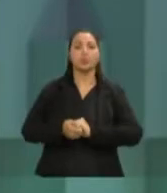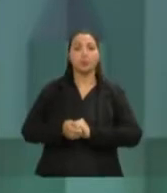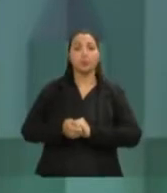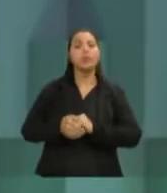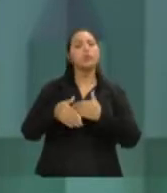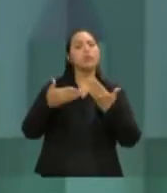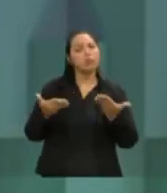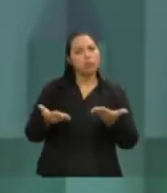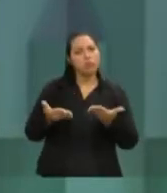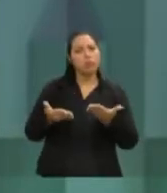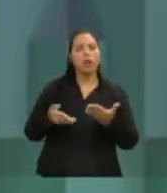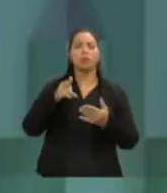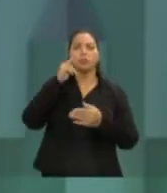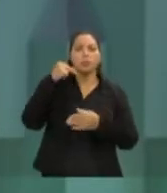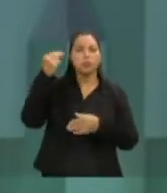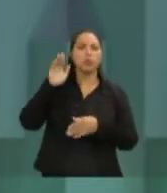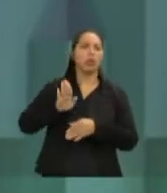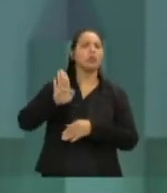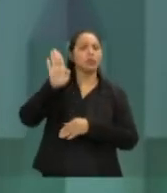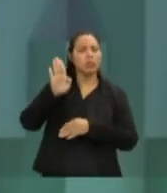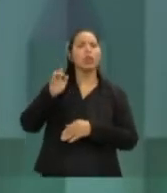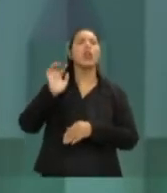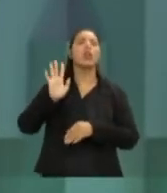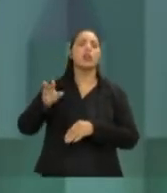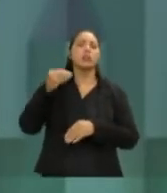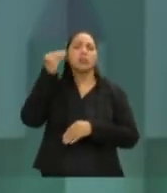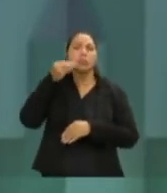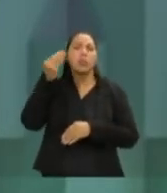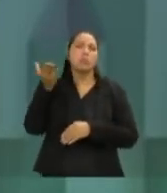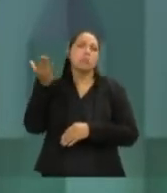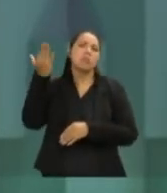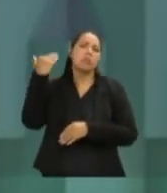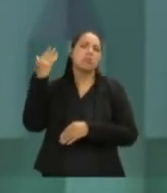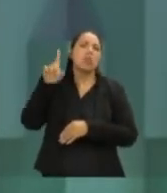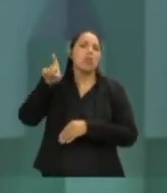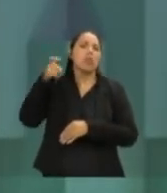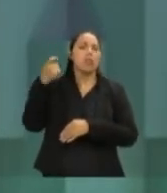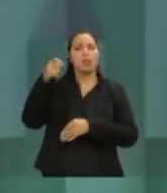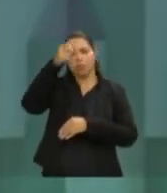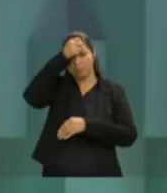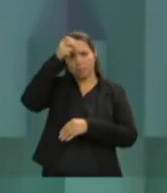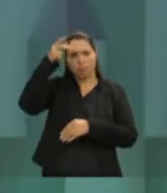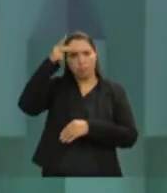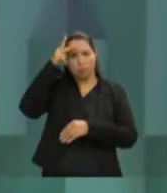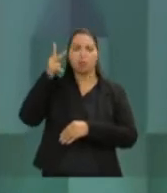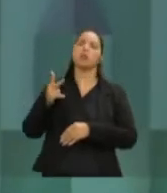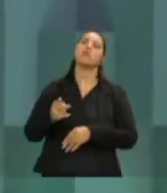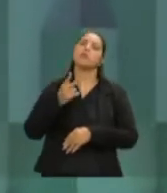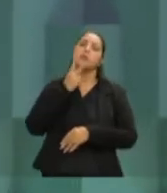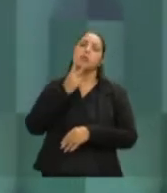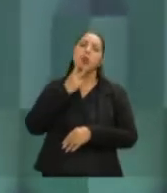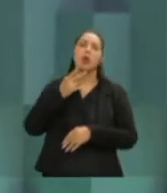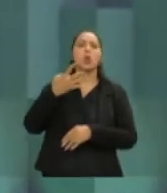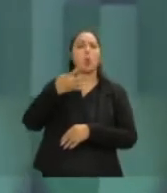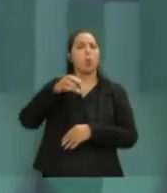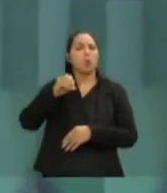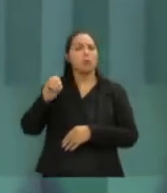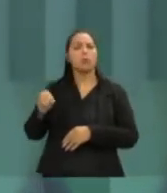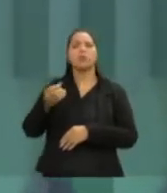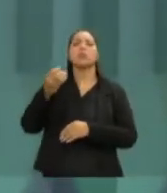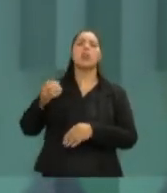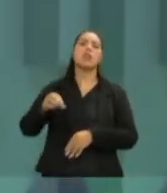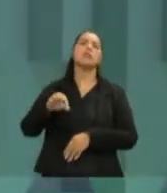Candidato, eu já fui prefeito em Vitória, no meu período nós tínhamos 7.400 crianças em tempo integral, nós fizemos 15